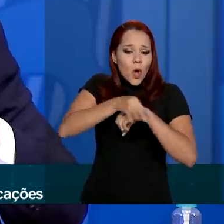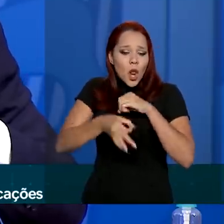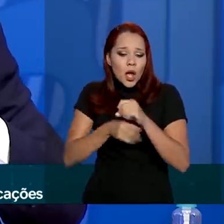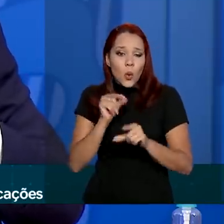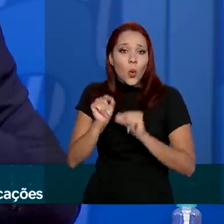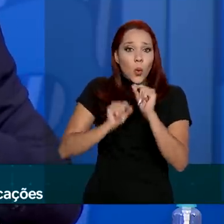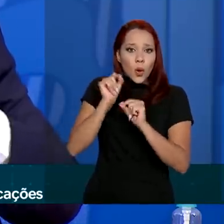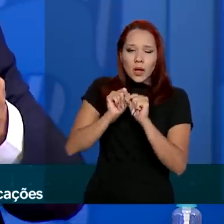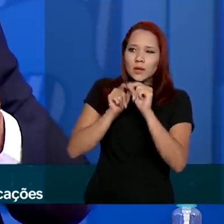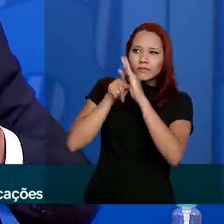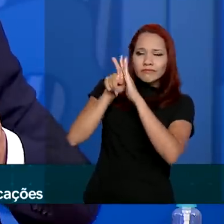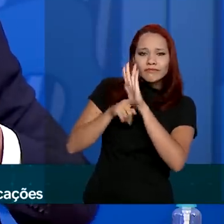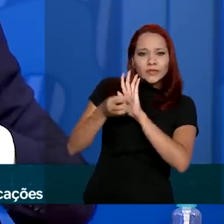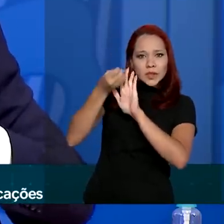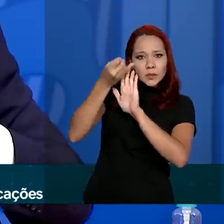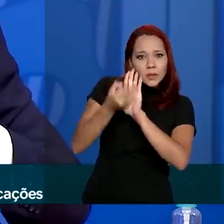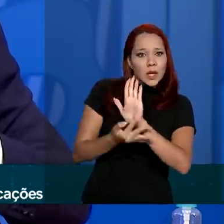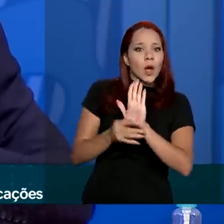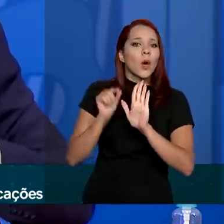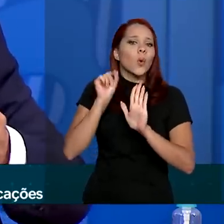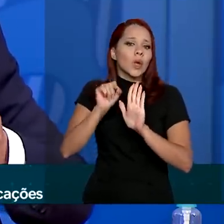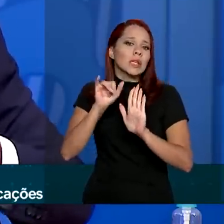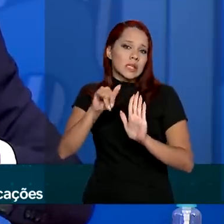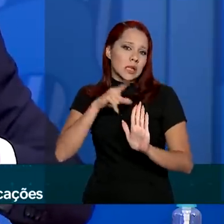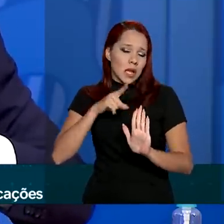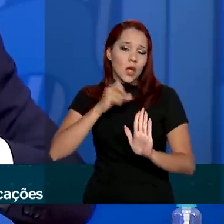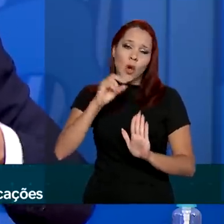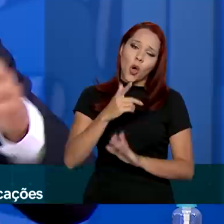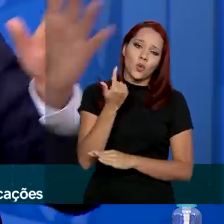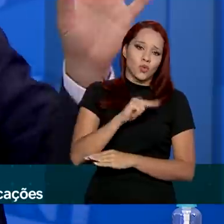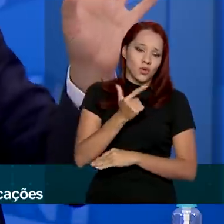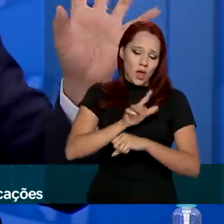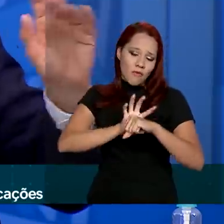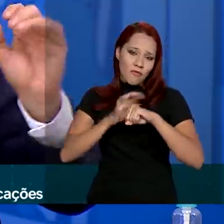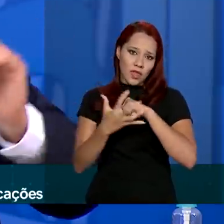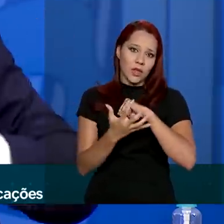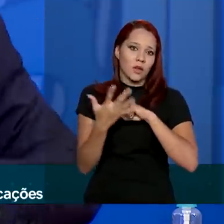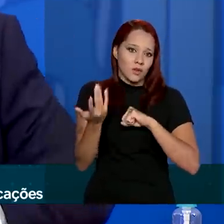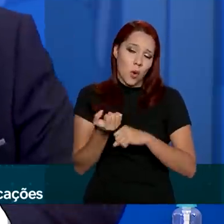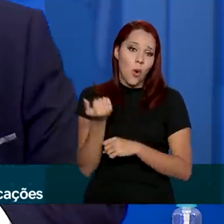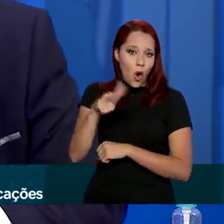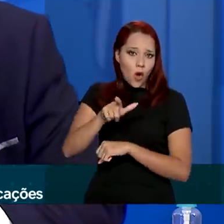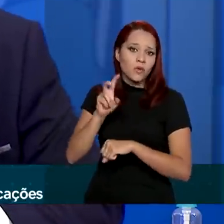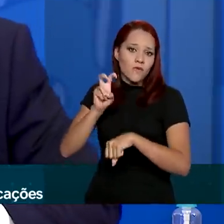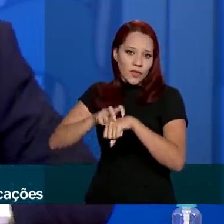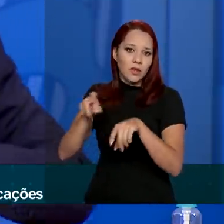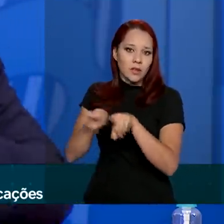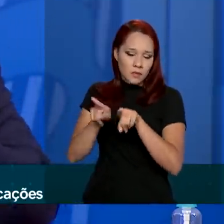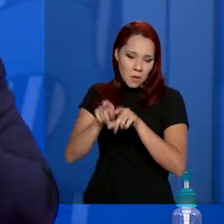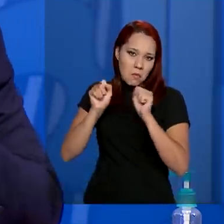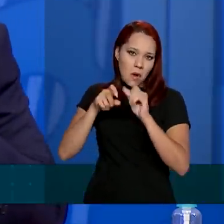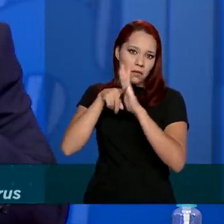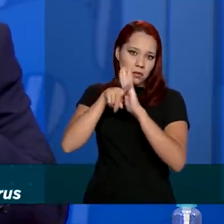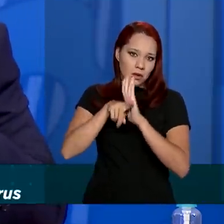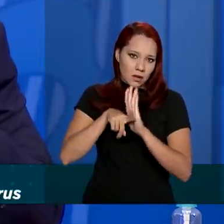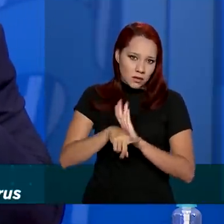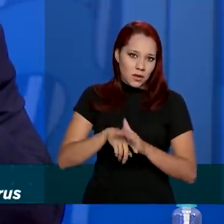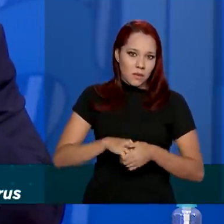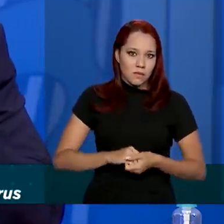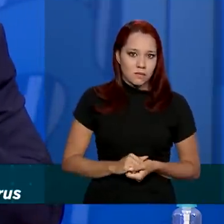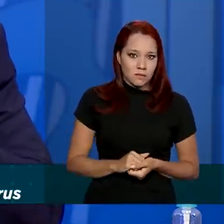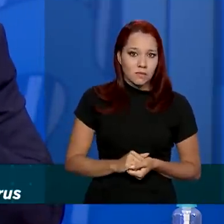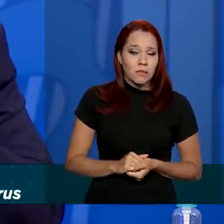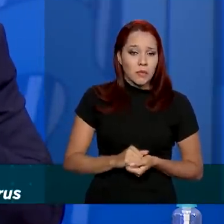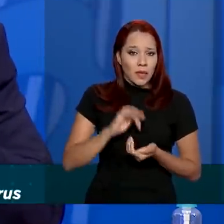ele vai dizer o que você, se tem ou se não tem o vírus da COVID, ou outros vírus, ele pode analisar outros vírus também. A